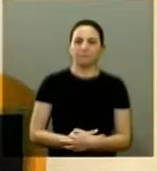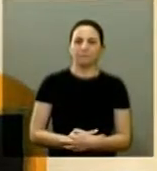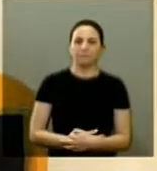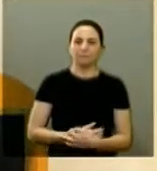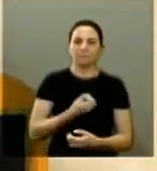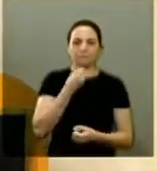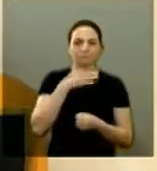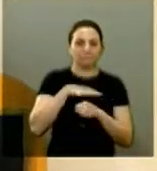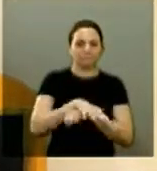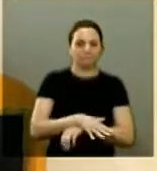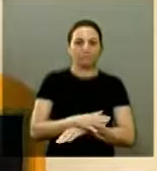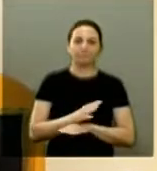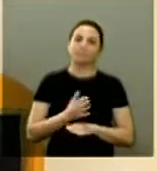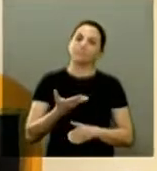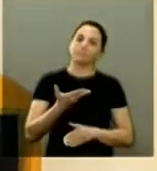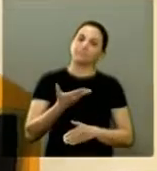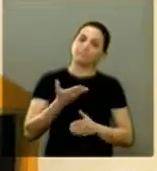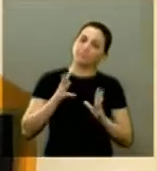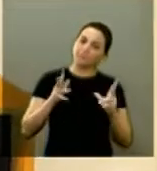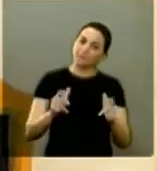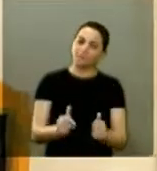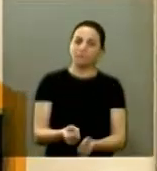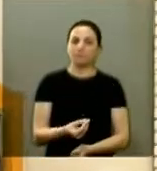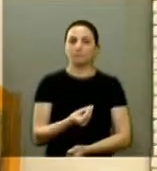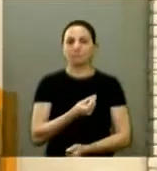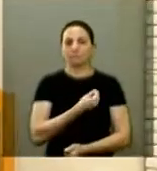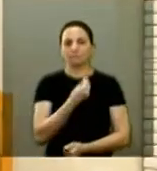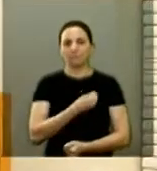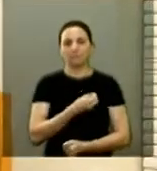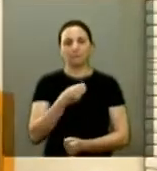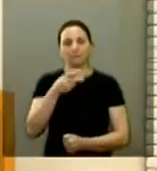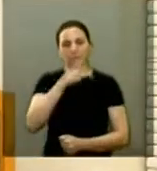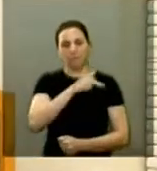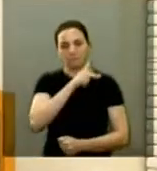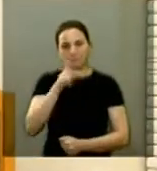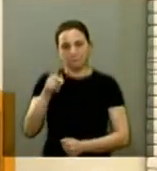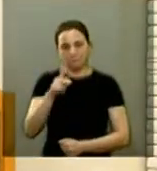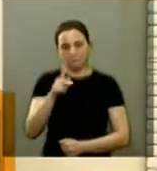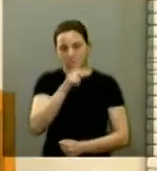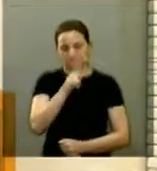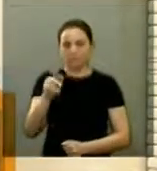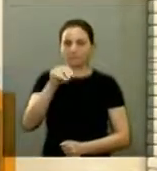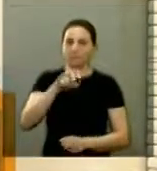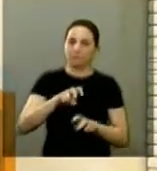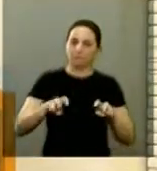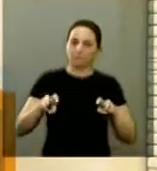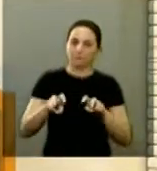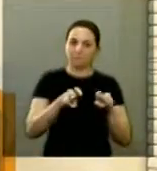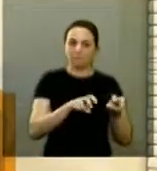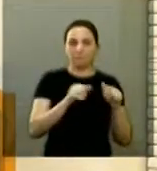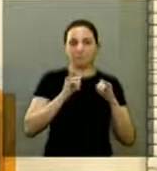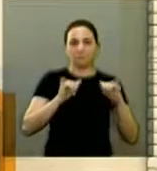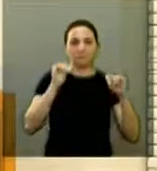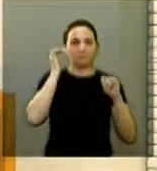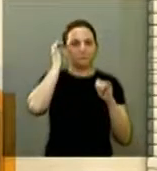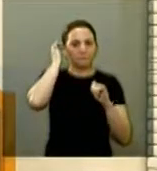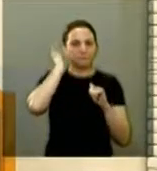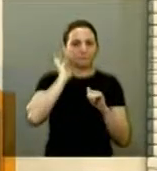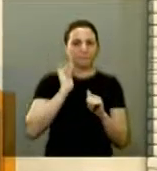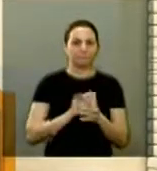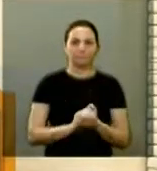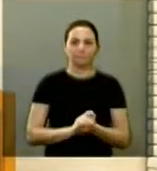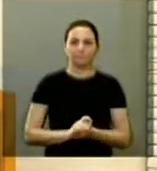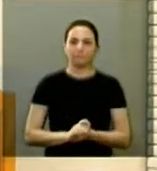boa noite noite a todos aqui presentes vereadores presidente a mesa funcionários imprensa acompanham venho